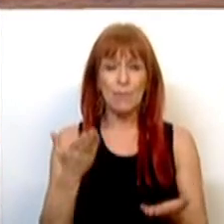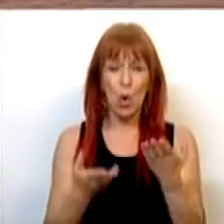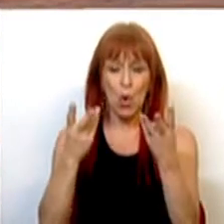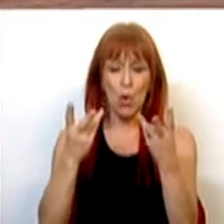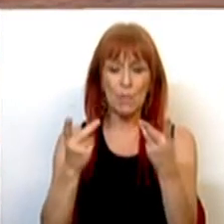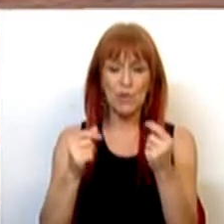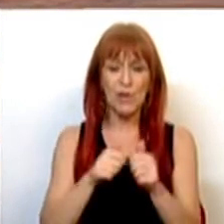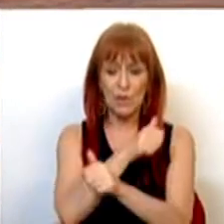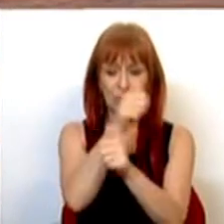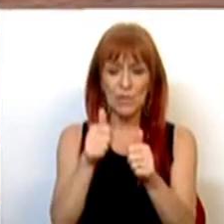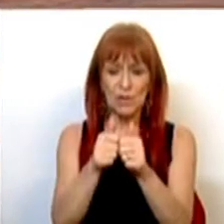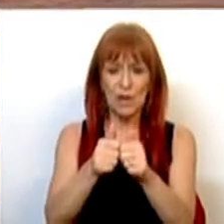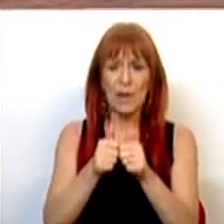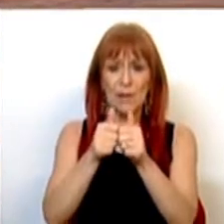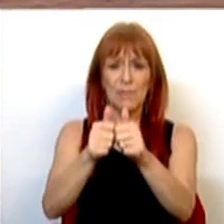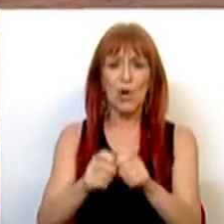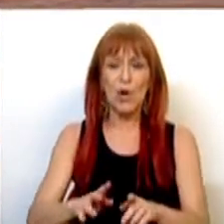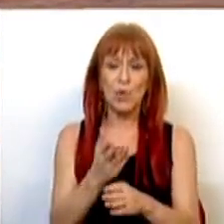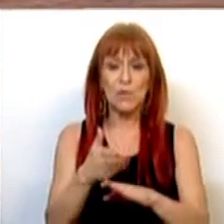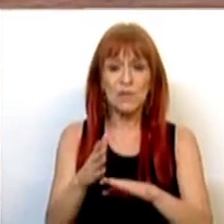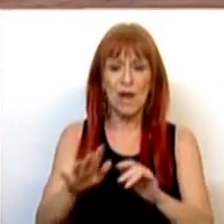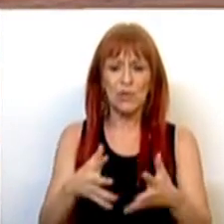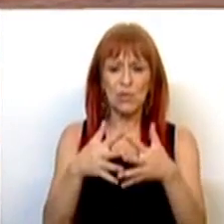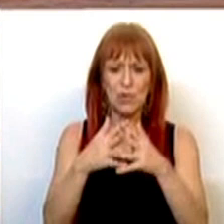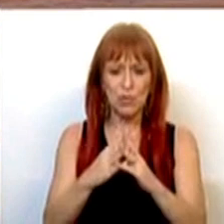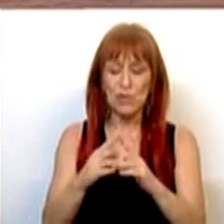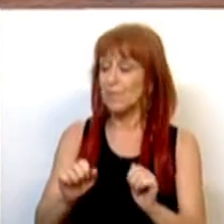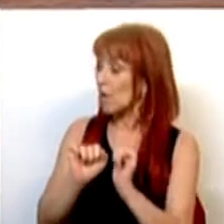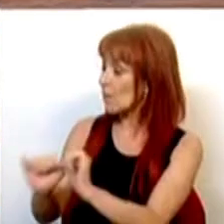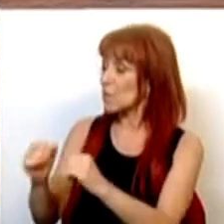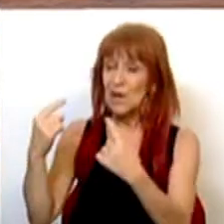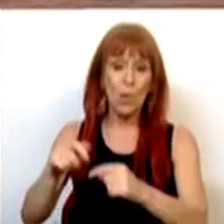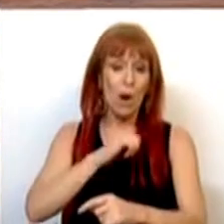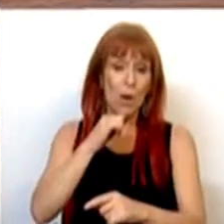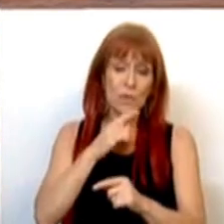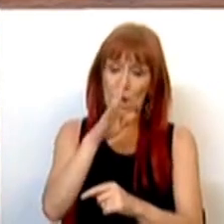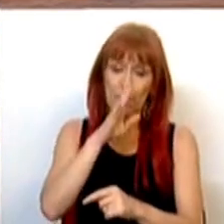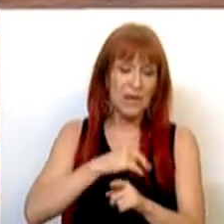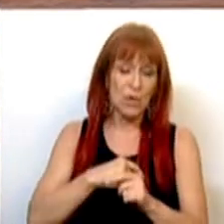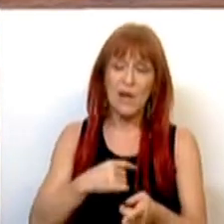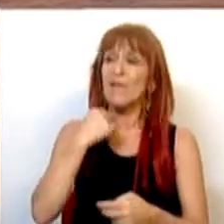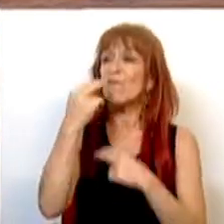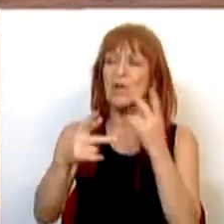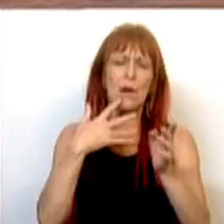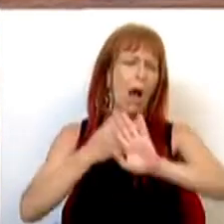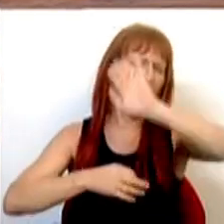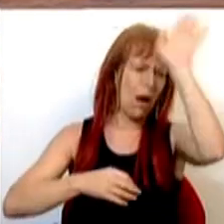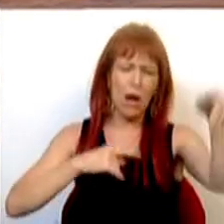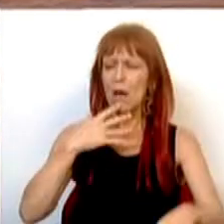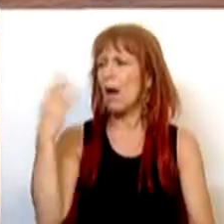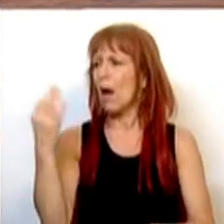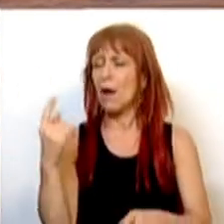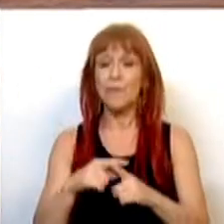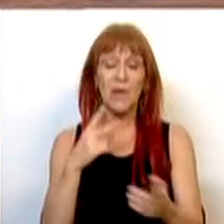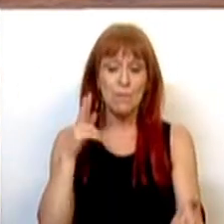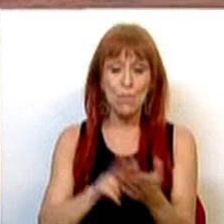acompanhado da melhoria do saldo estrutural. Na oposição, haverá sempre as habituais vozes incrédulos, mas a realidade